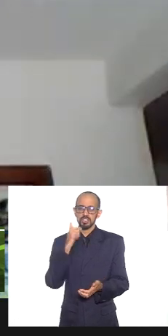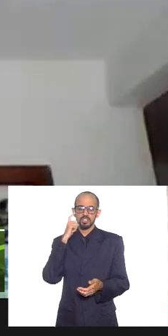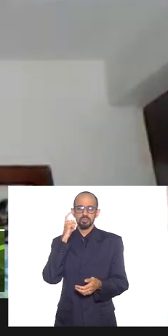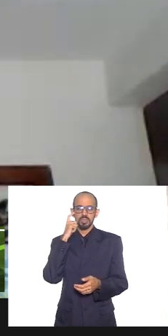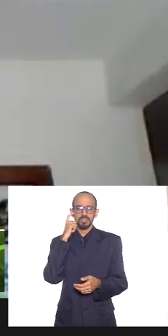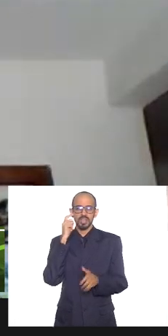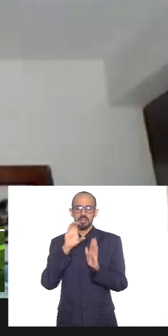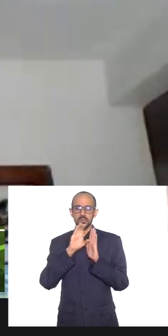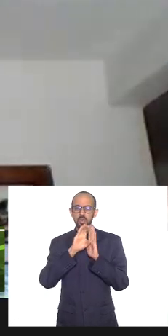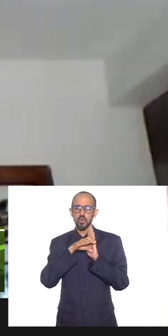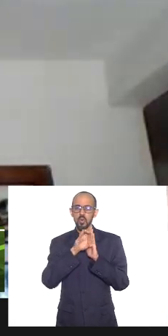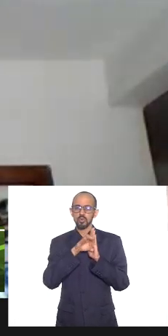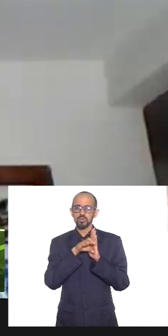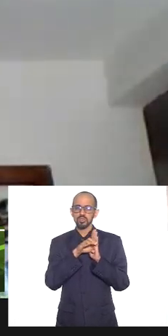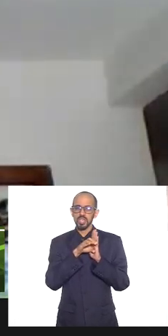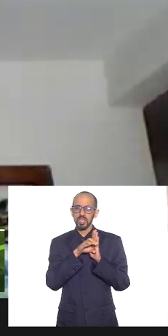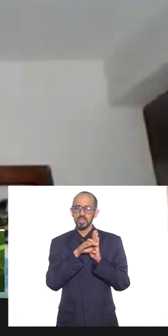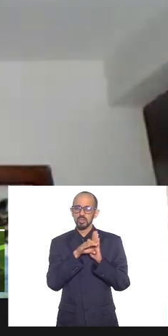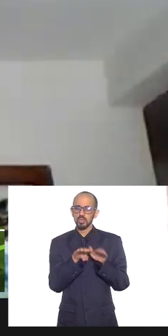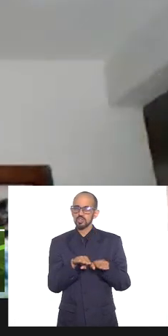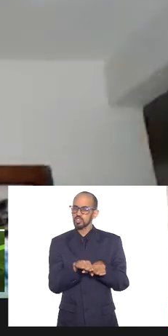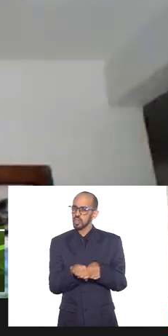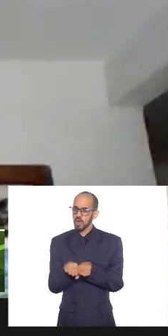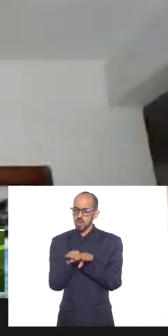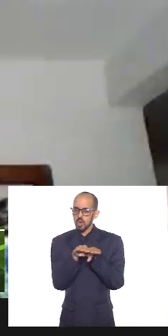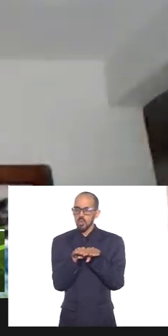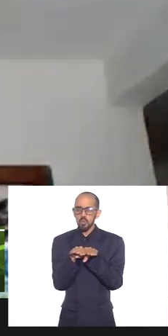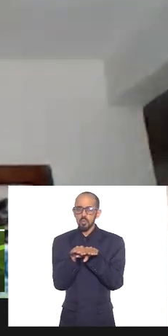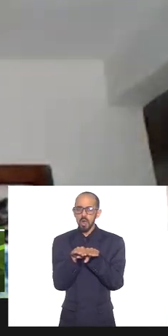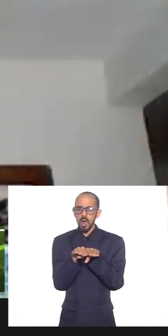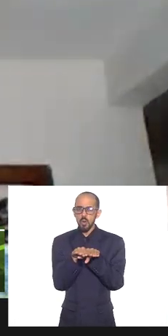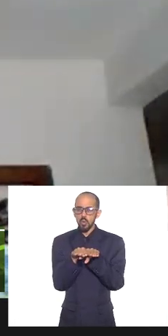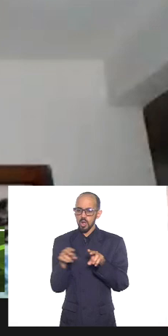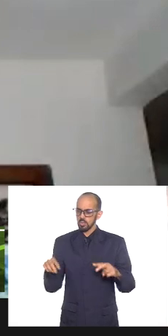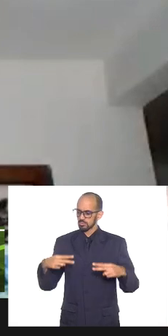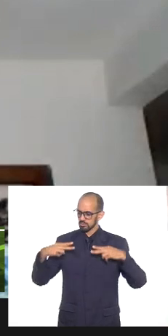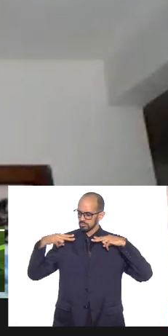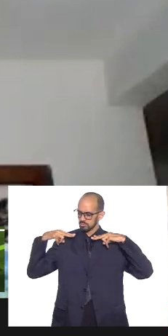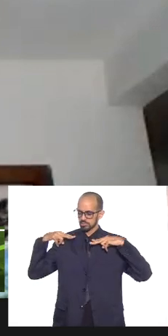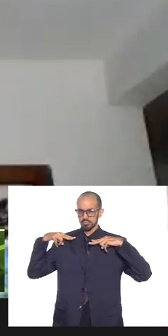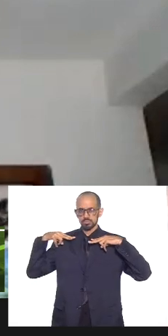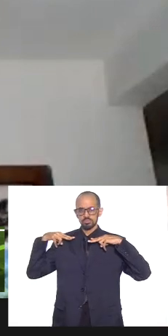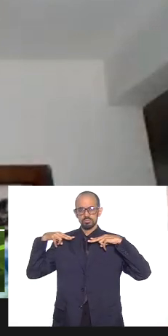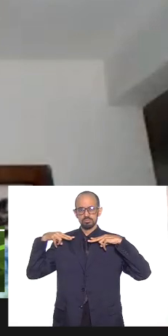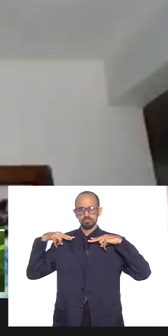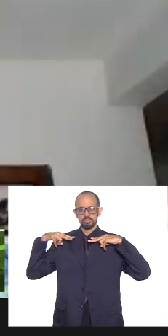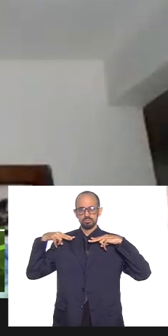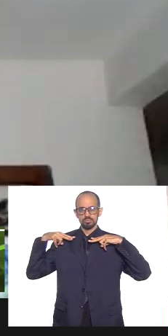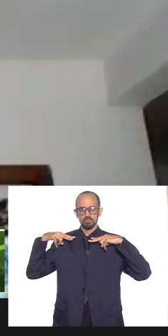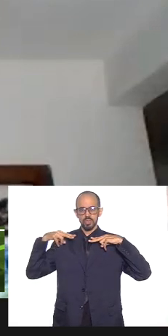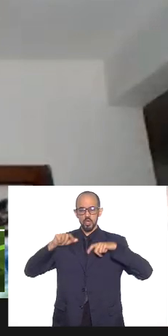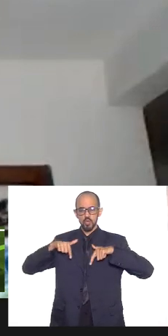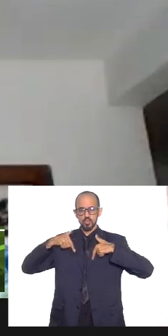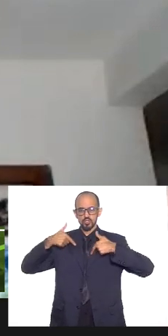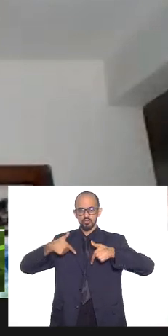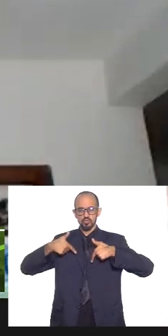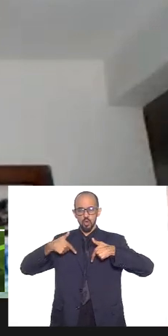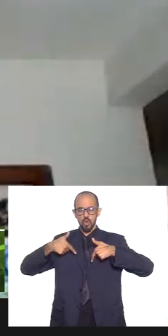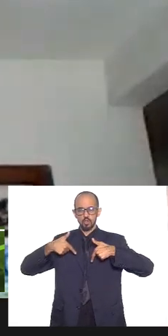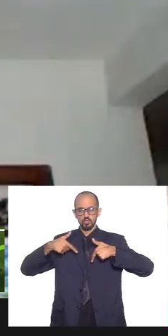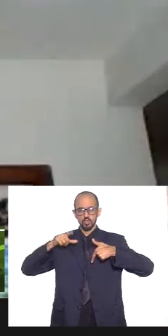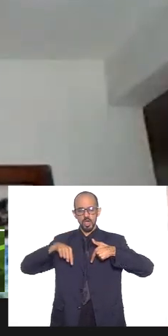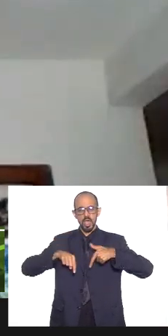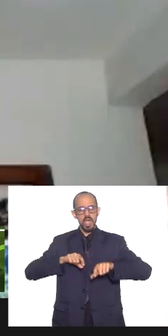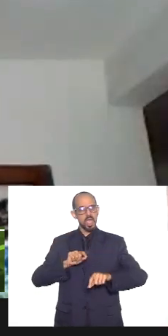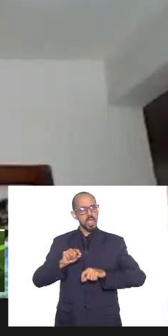do conceito de alteridade ver o outro como o outro se vê então acho que o esforço maior é exatamente